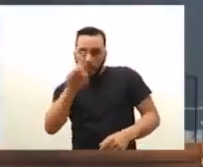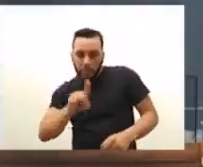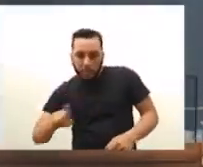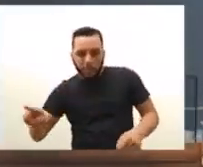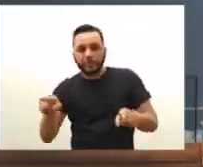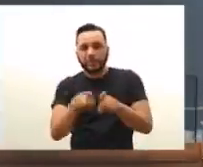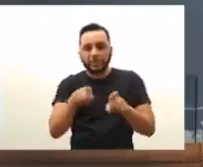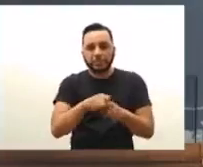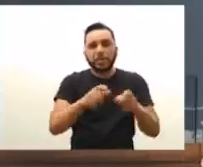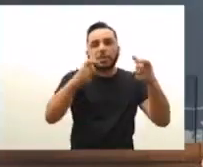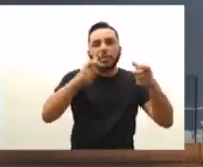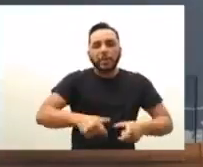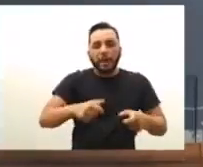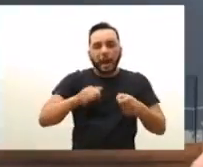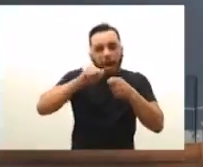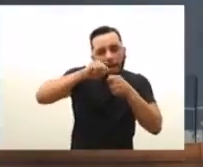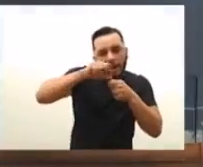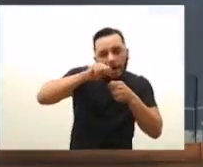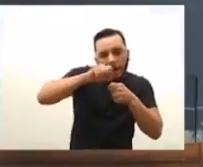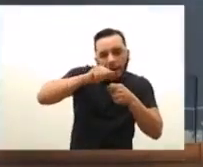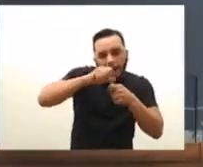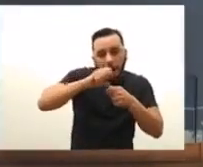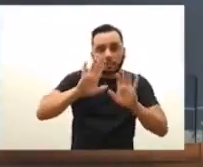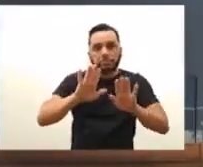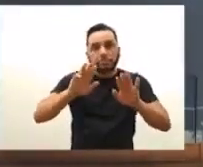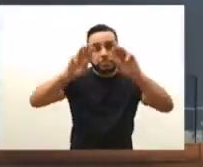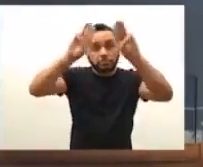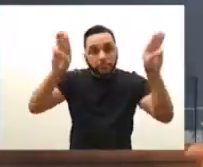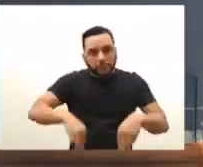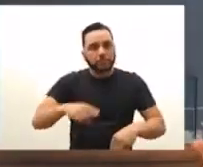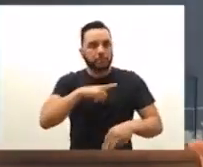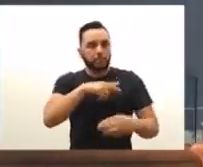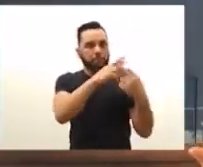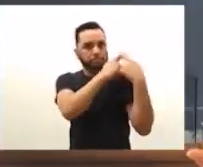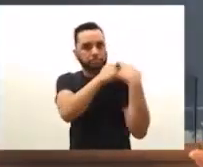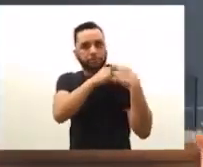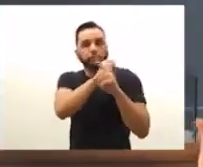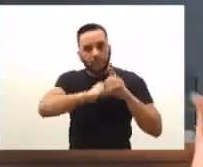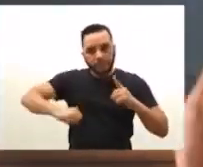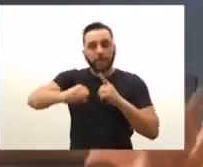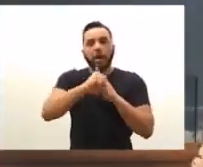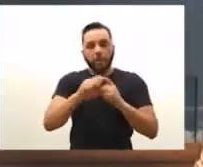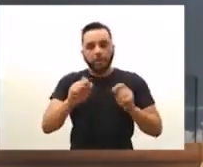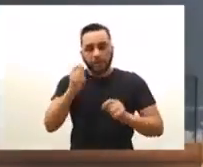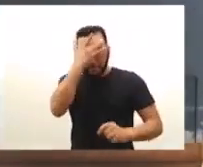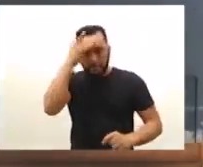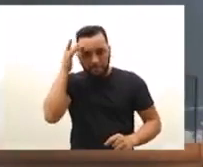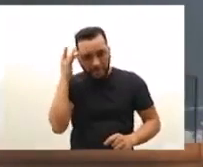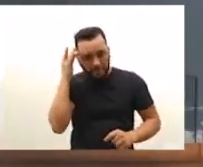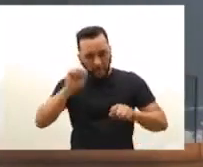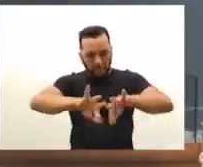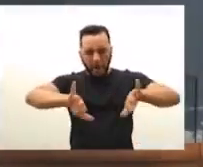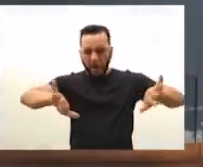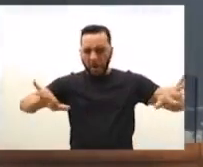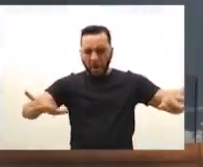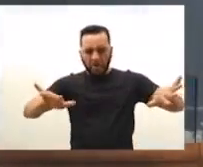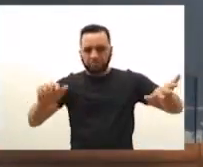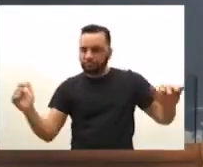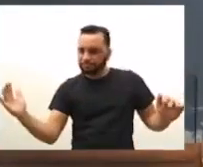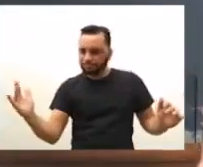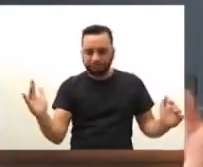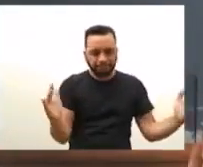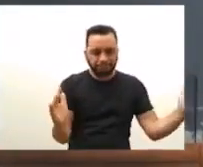Cracolândia, são relativizadas. E os museus têm uma função social fundamental de aproximar as pessoas dessas